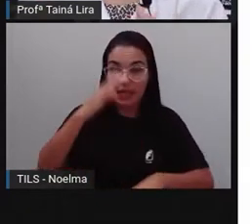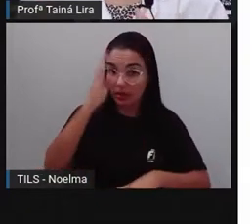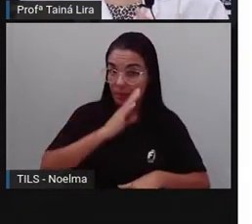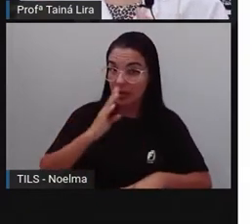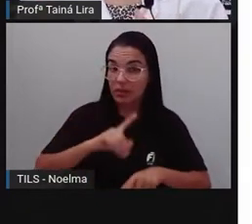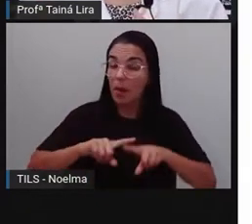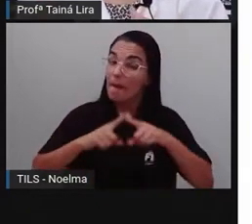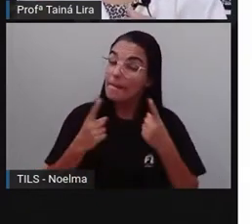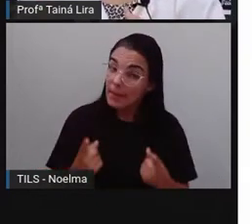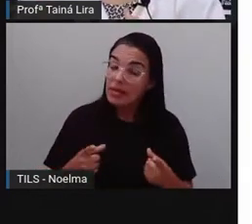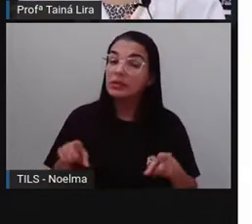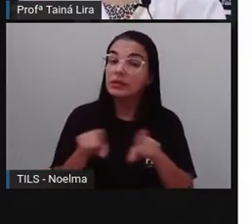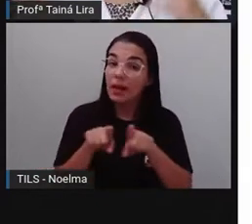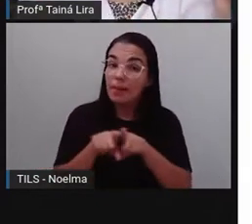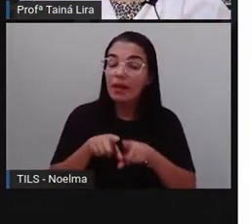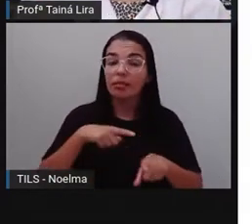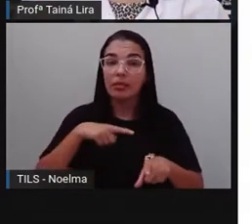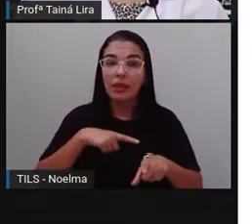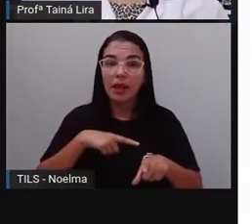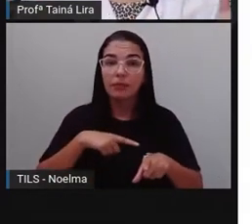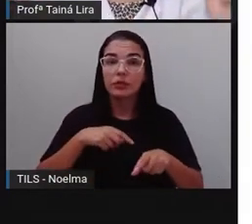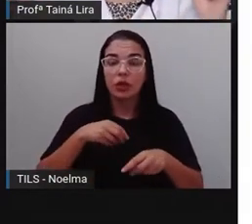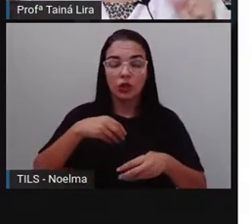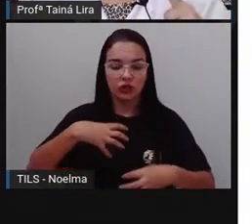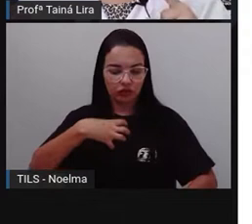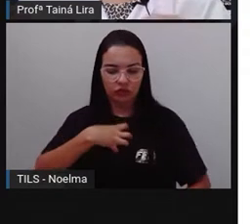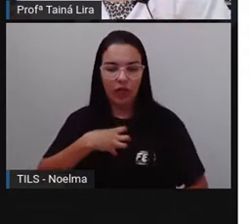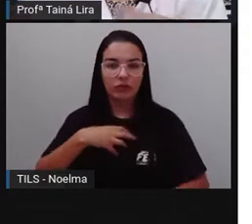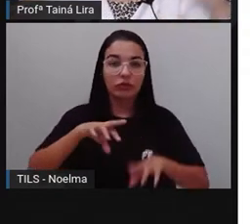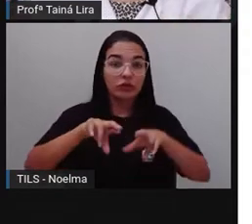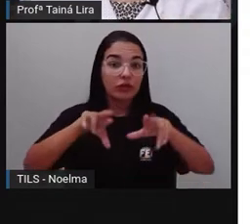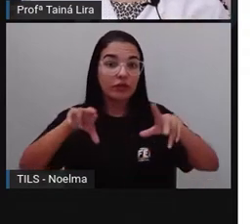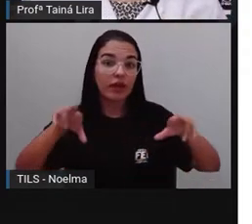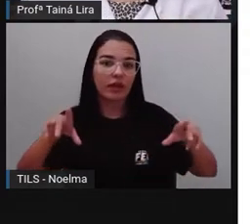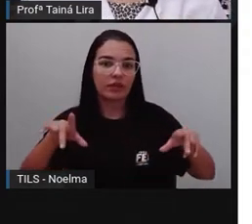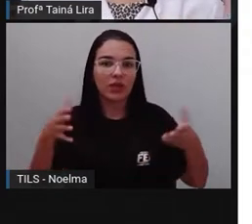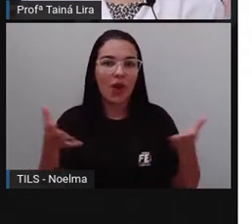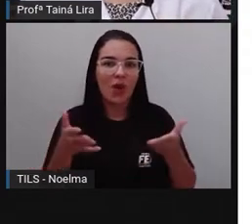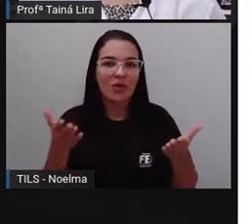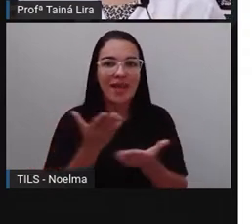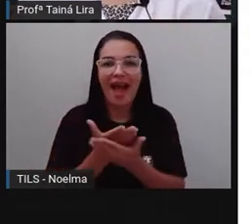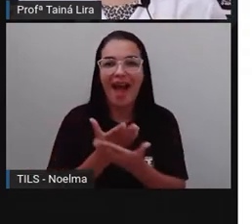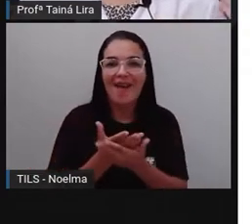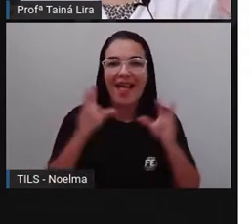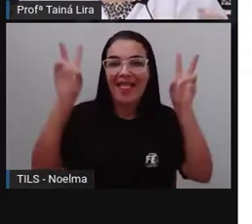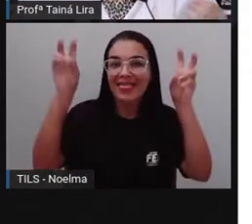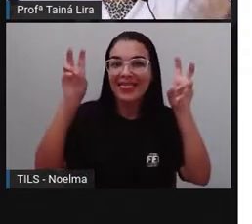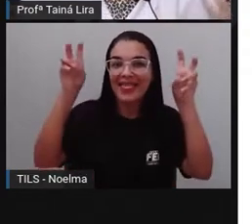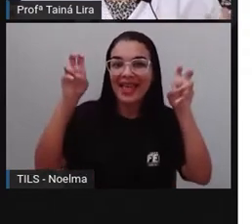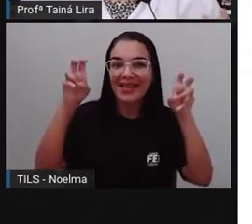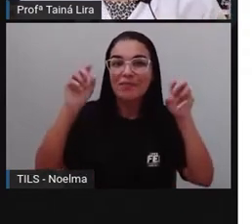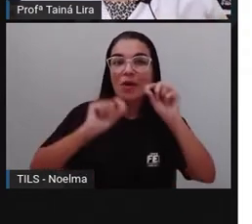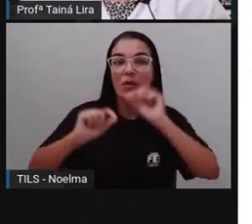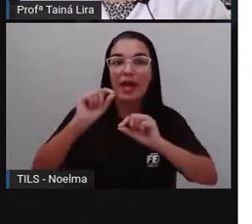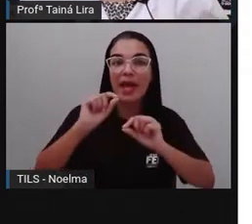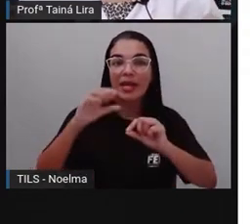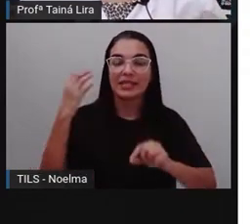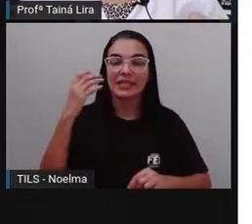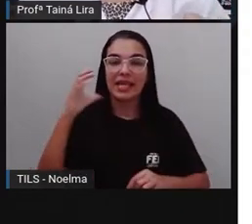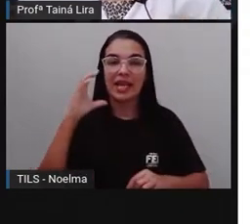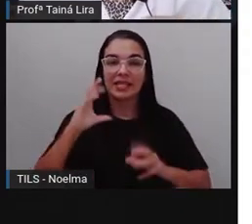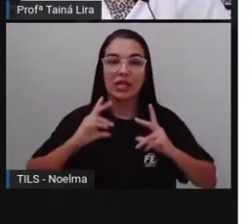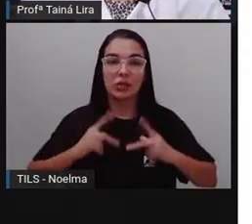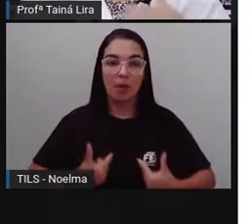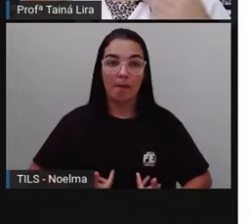vivemos, né? De maneiras diferentes. Então, olha lá, nossa aula de hoje é na área de Ciências Humanas e o nosso